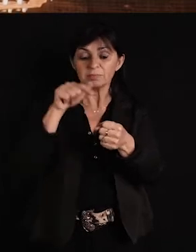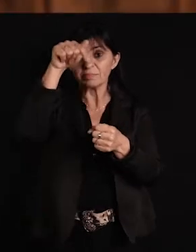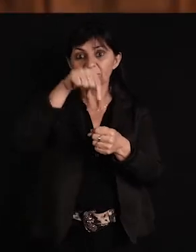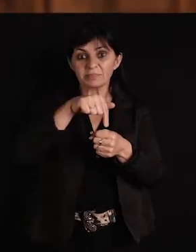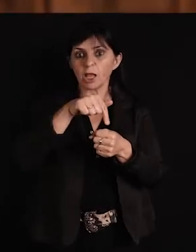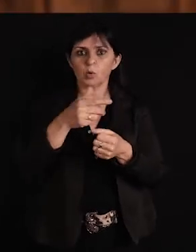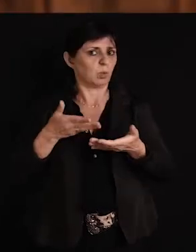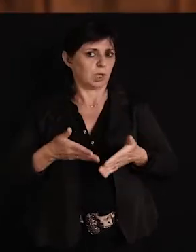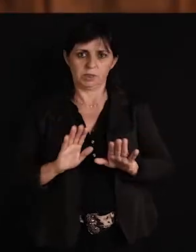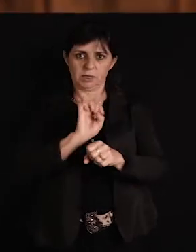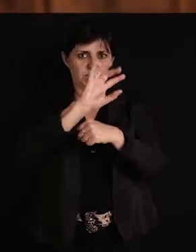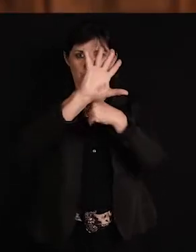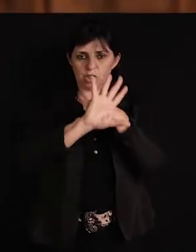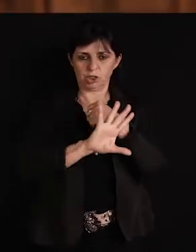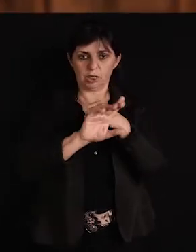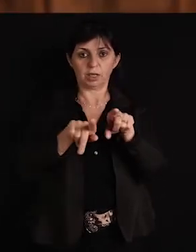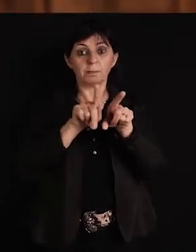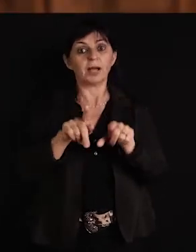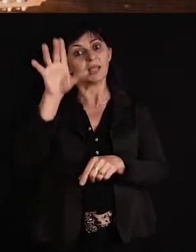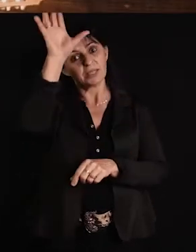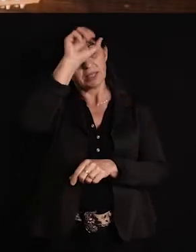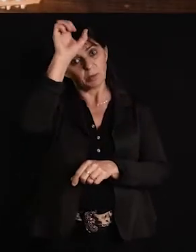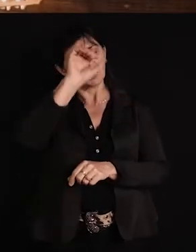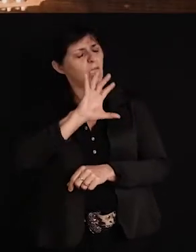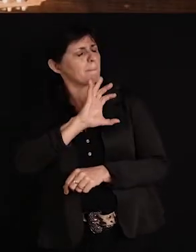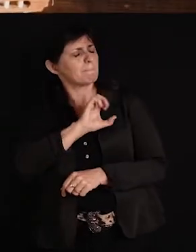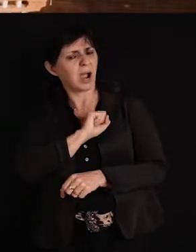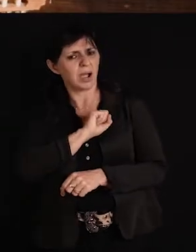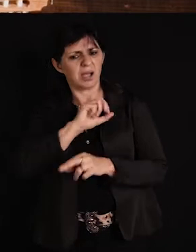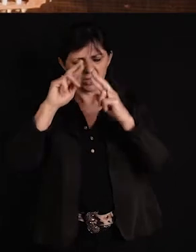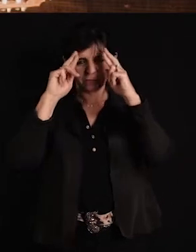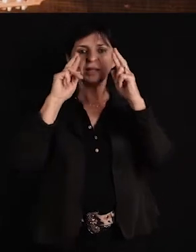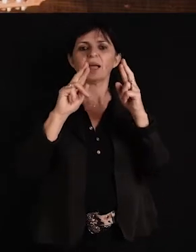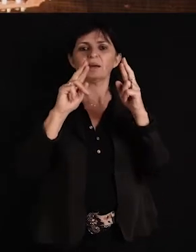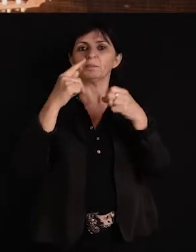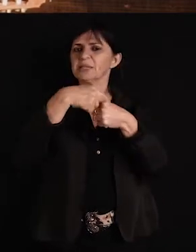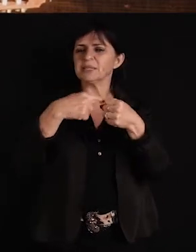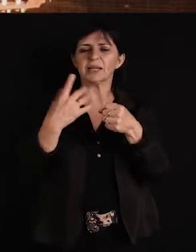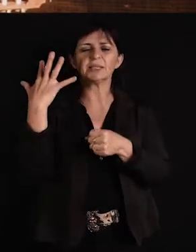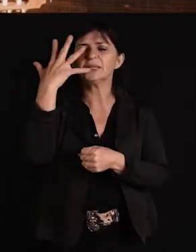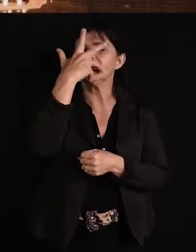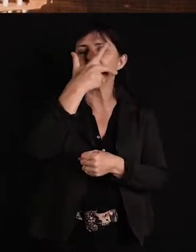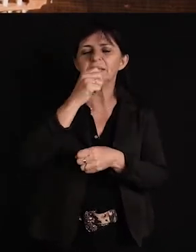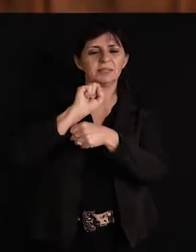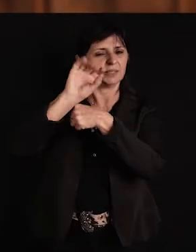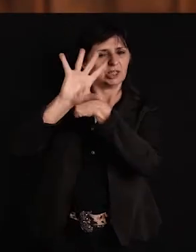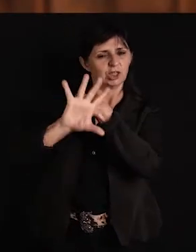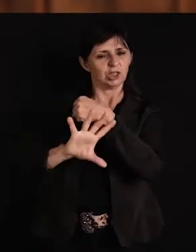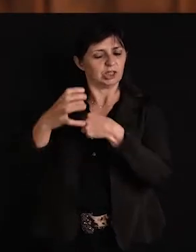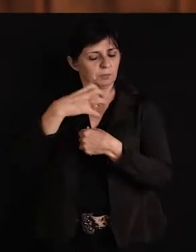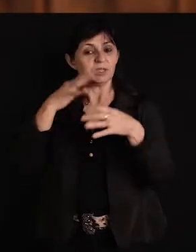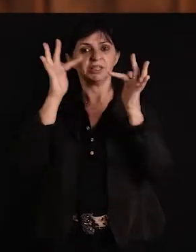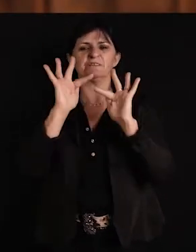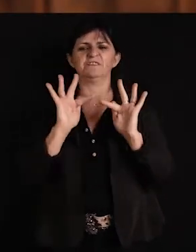a amar, respeitar. é uma das cidades que eu acho mais lindas nesse Brasil, que é Erechim. Eu sou muito feliz aqui, é